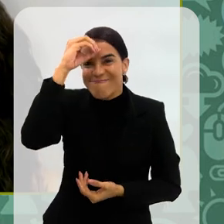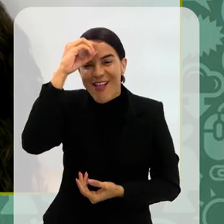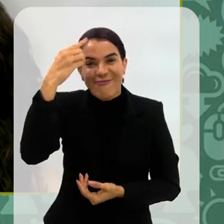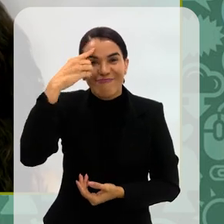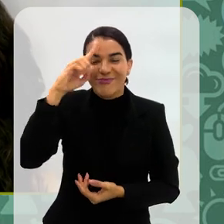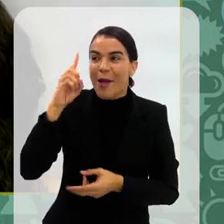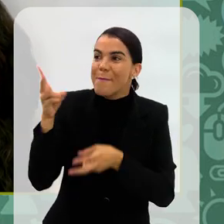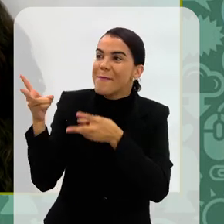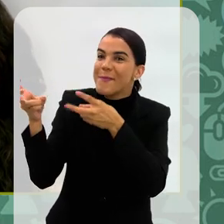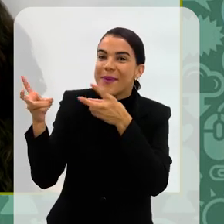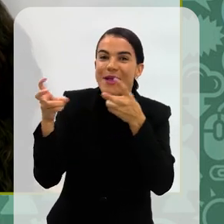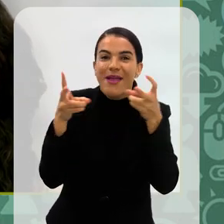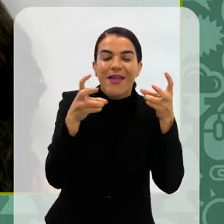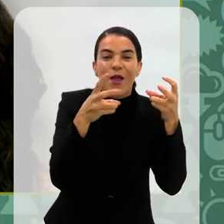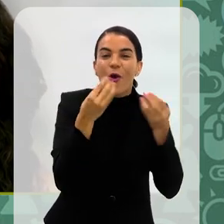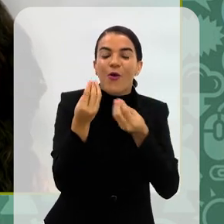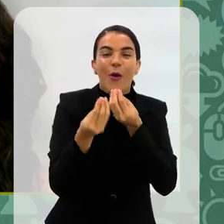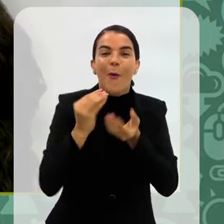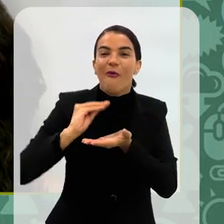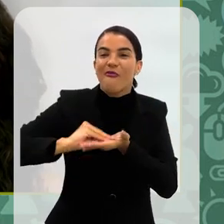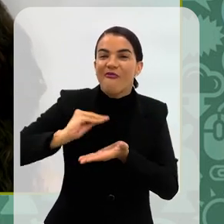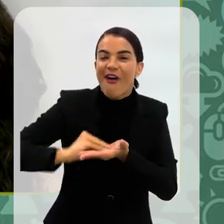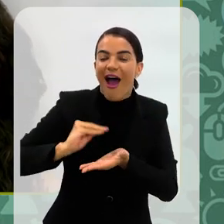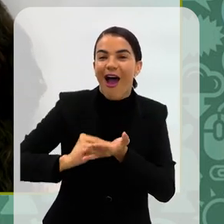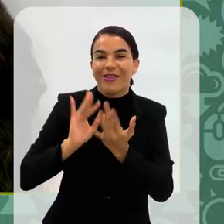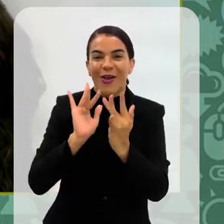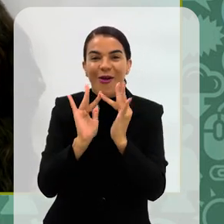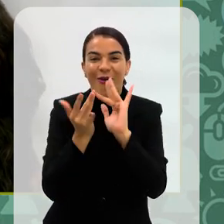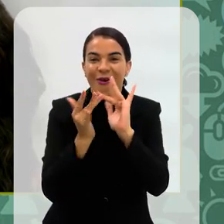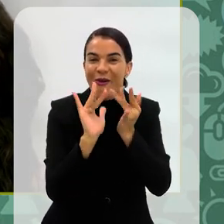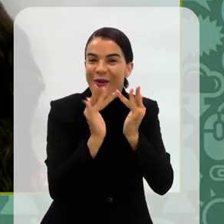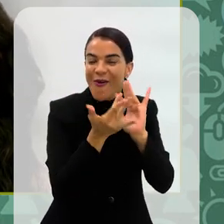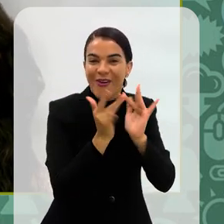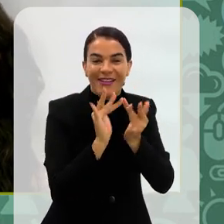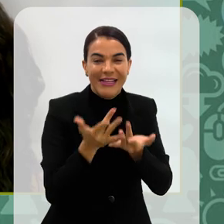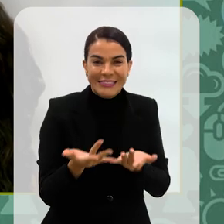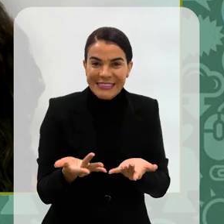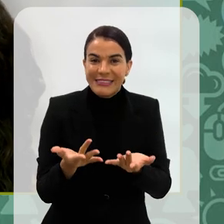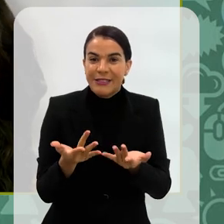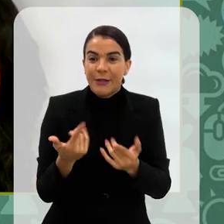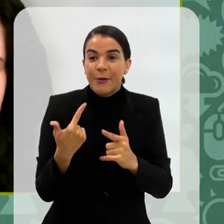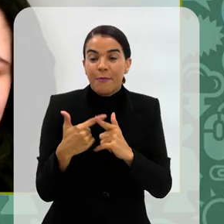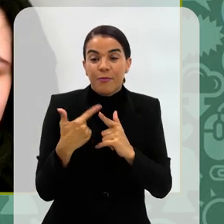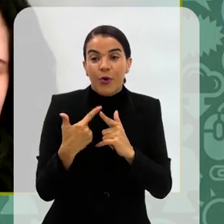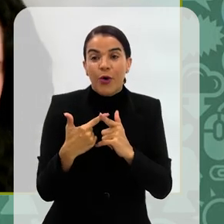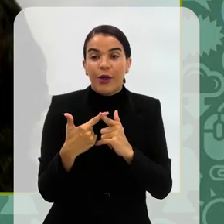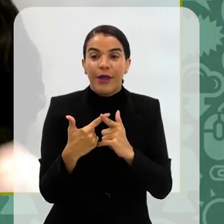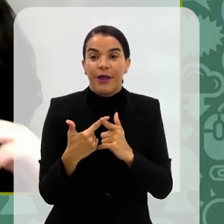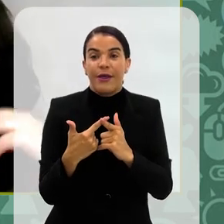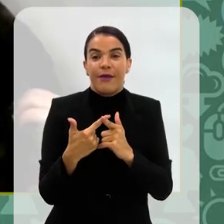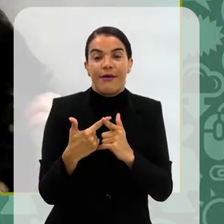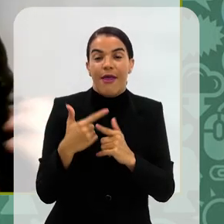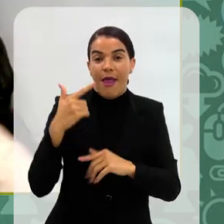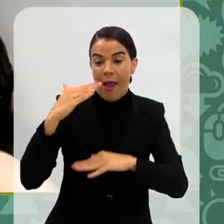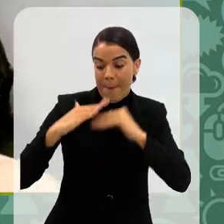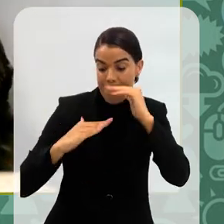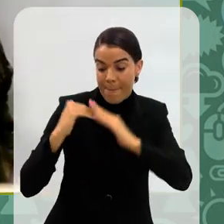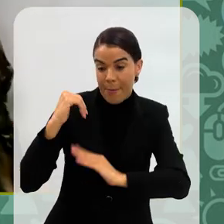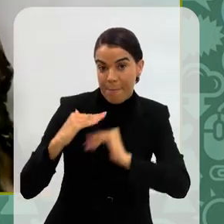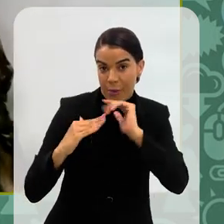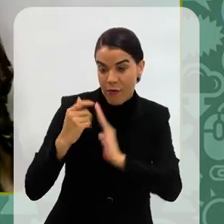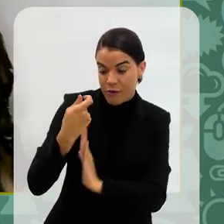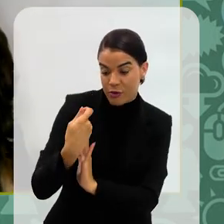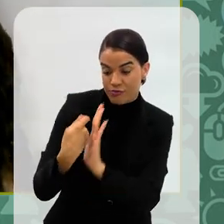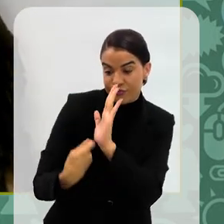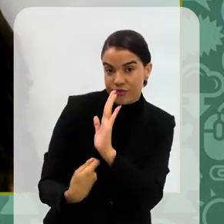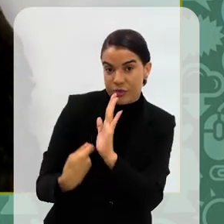sabia, nem percebia o quanto que eu sentia falta desse contato, porque a carreira de escritor, a